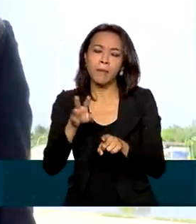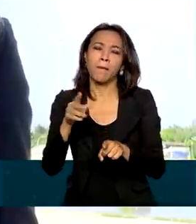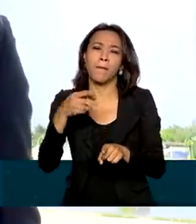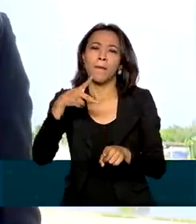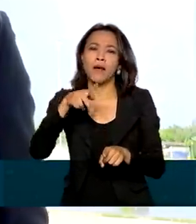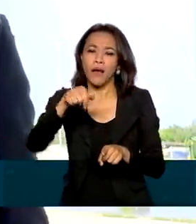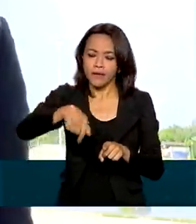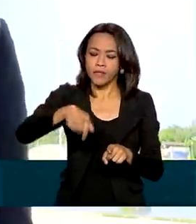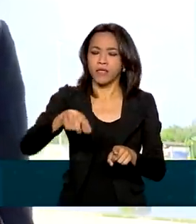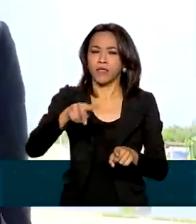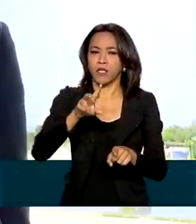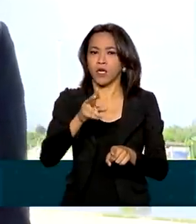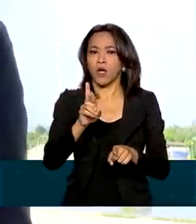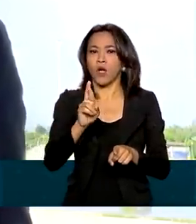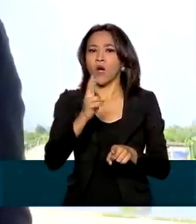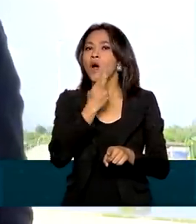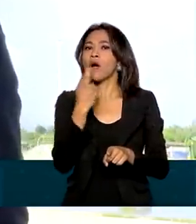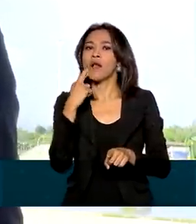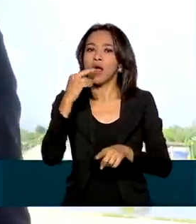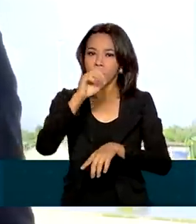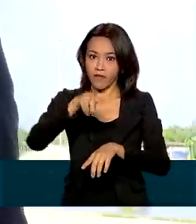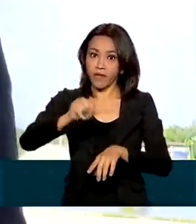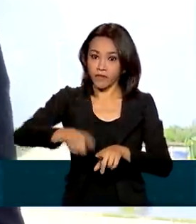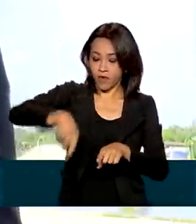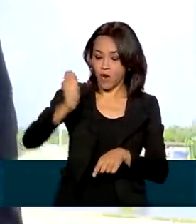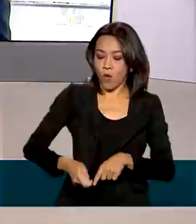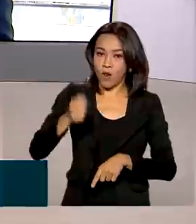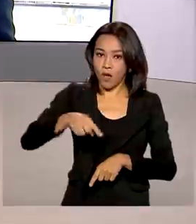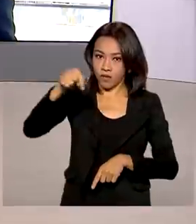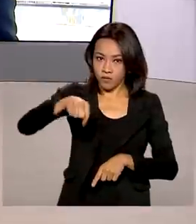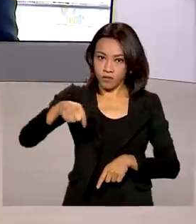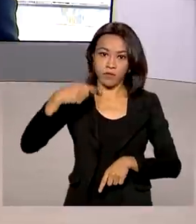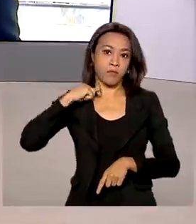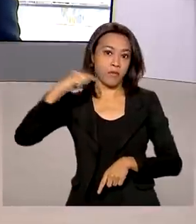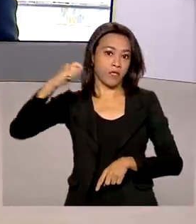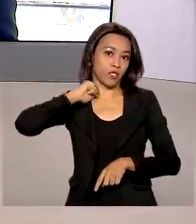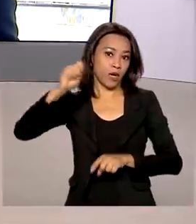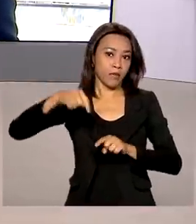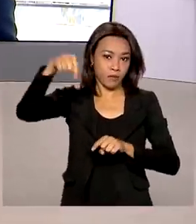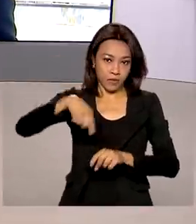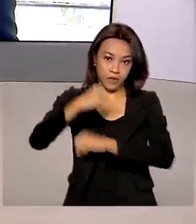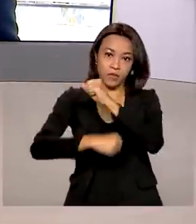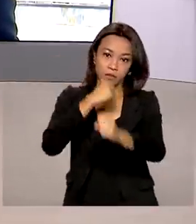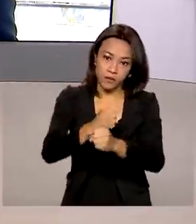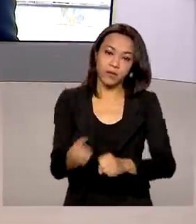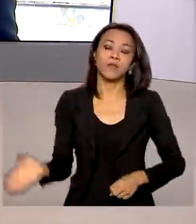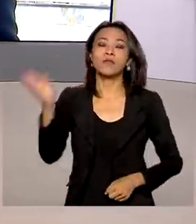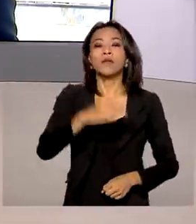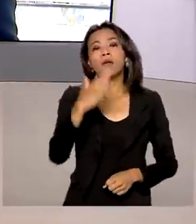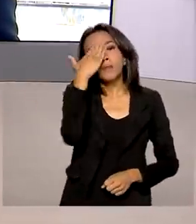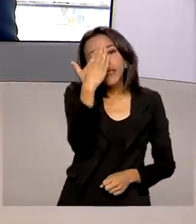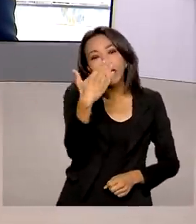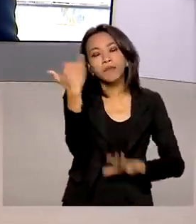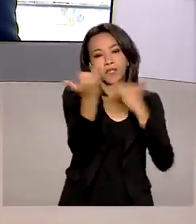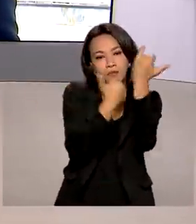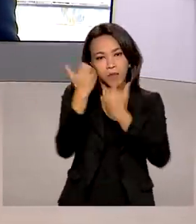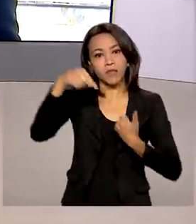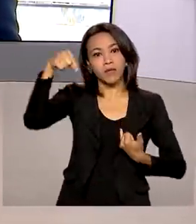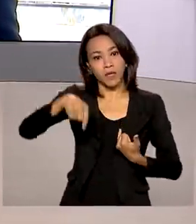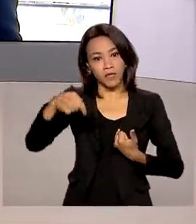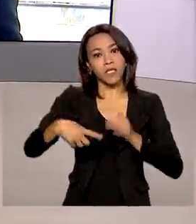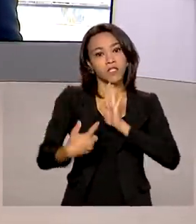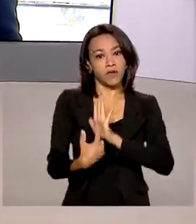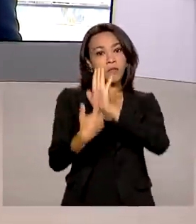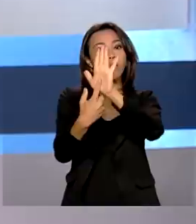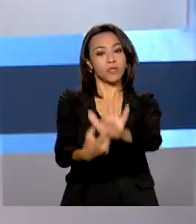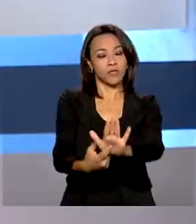aqui em Roraima, leiloados em abril deste ano. Volto com você, Renata. Obrigada, Priscila, pelas suas informações. Lembrando que a TV Brasil vai transmitir